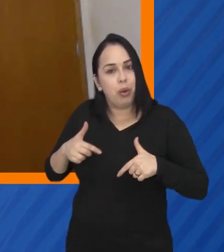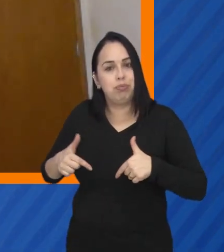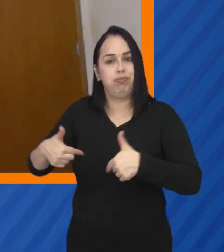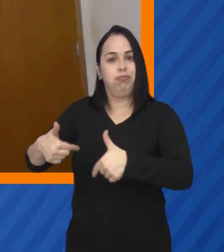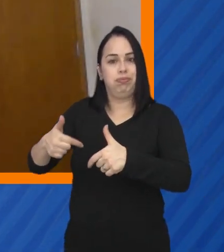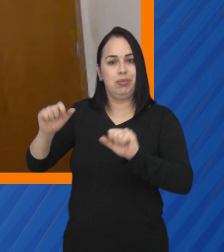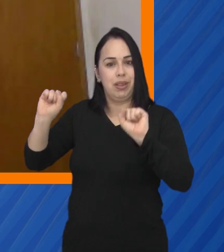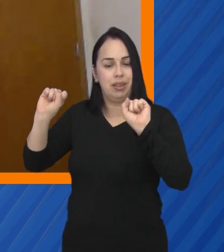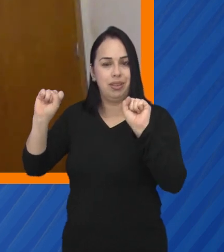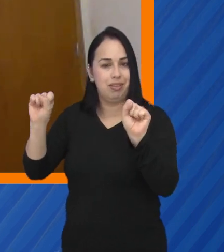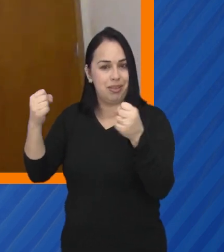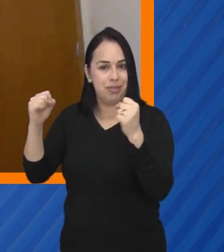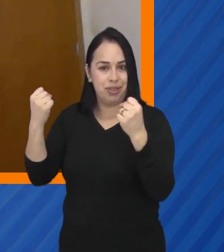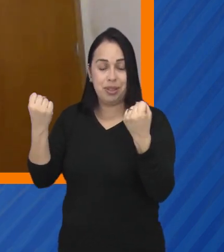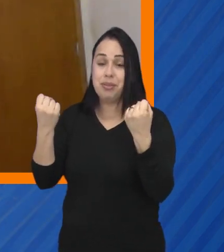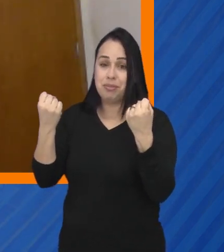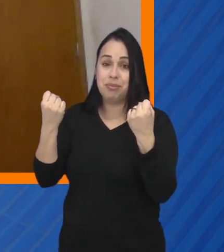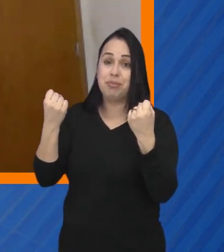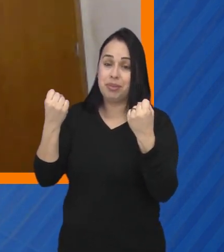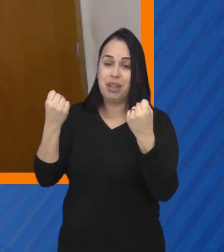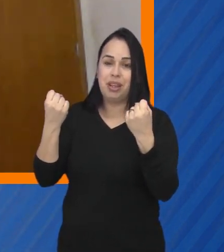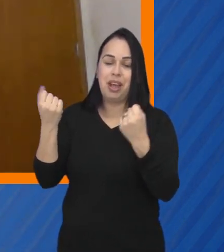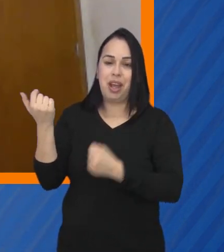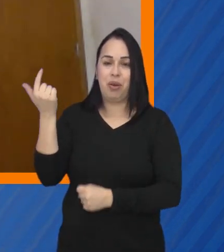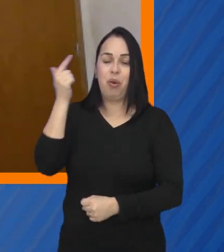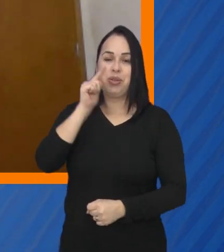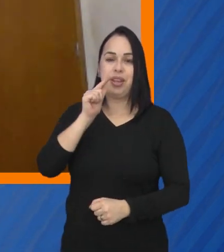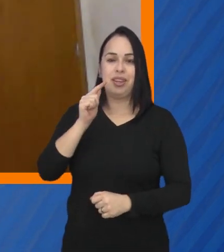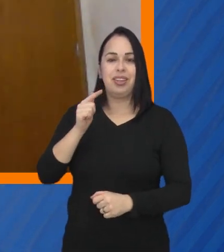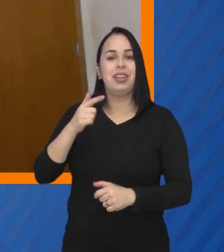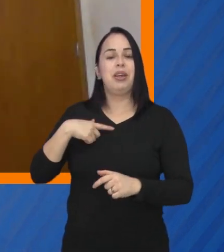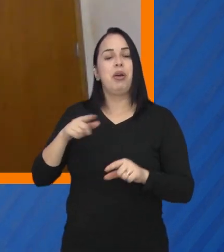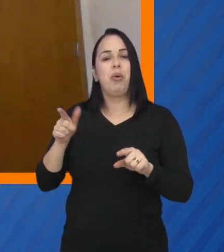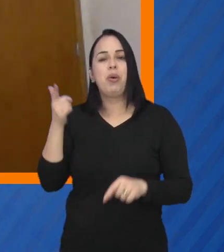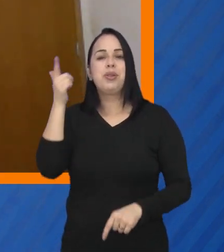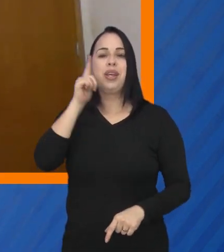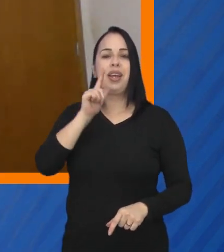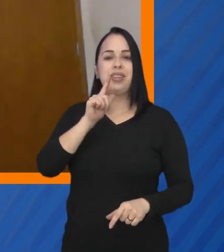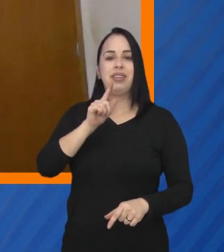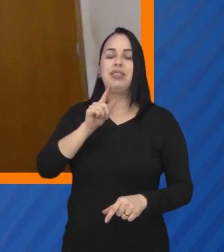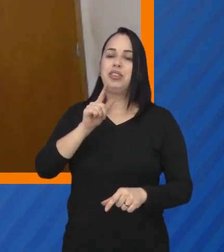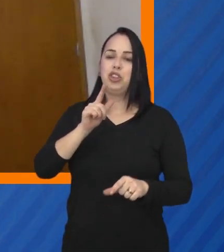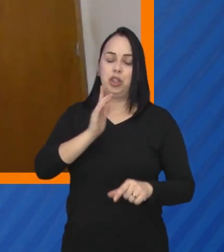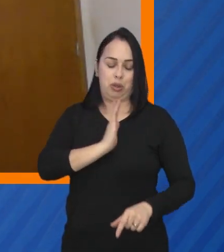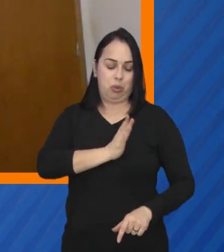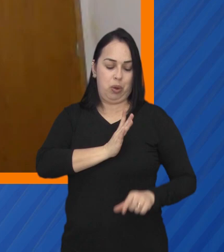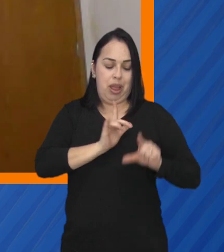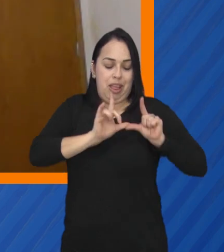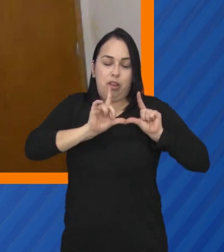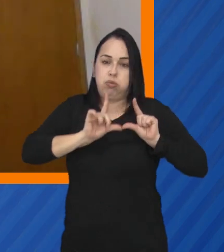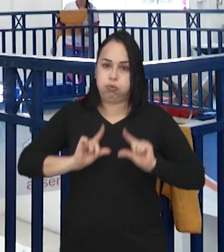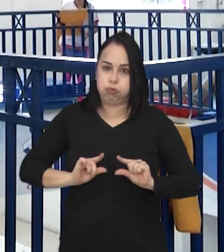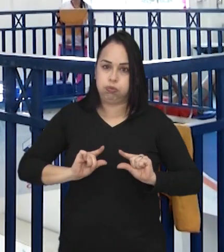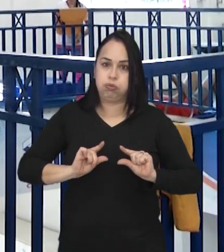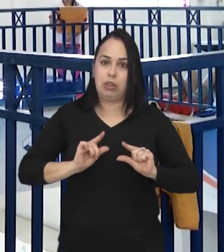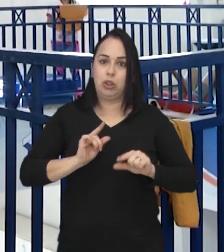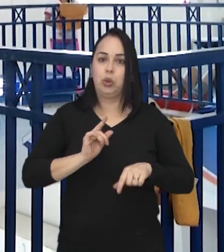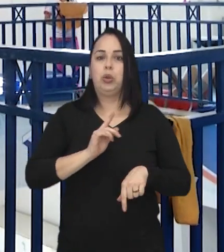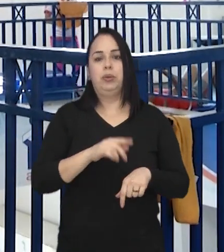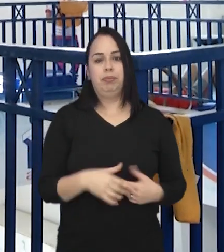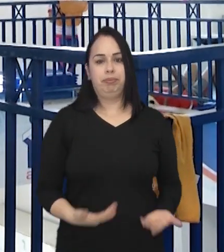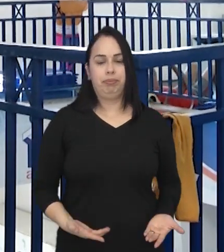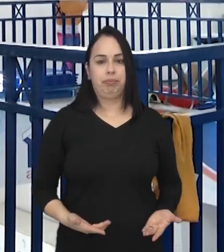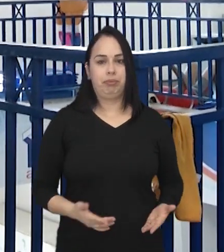você iniciar um programa de exercícios físicos e você vai ter uma redução da incidência da doença. A